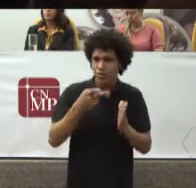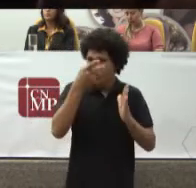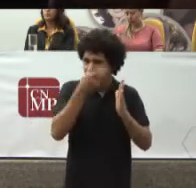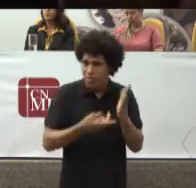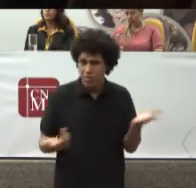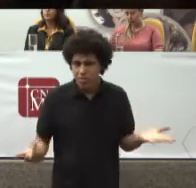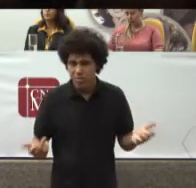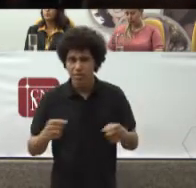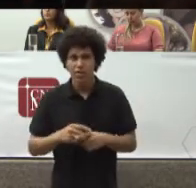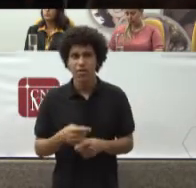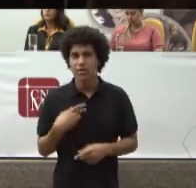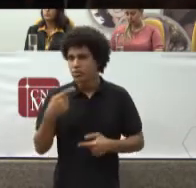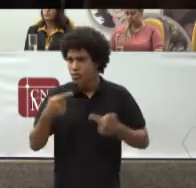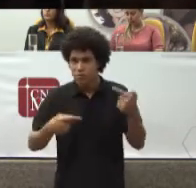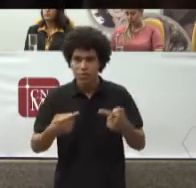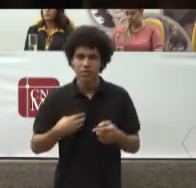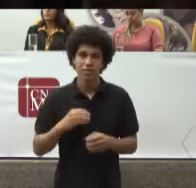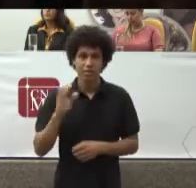defensoria Pública